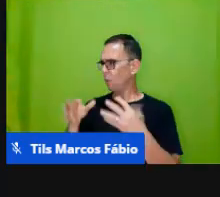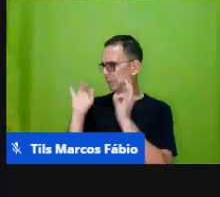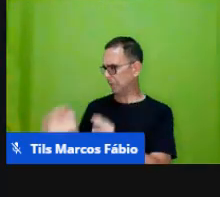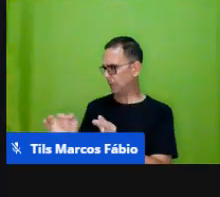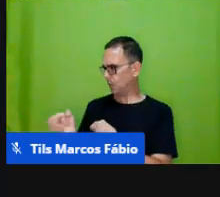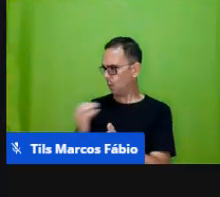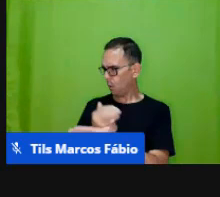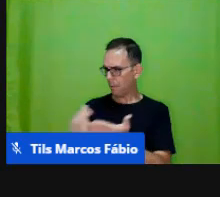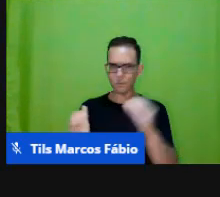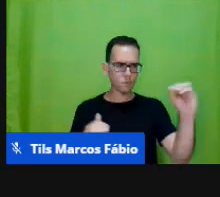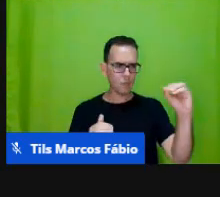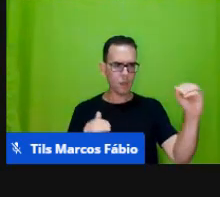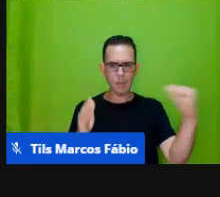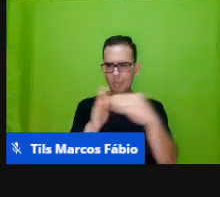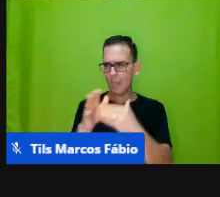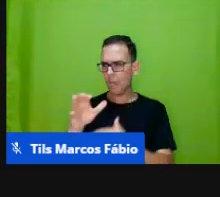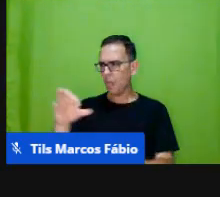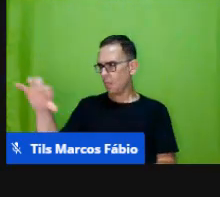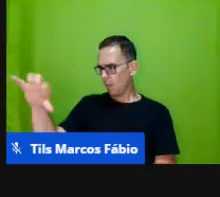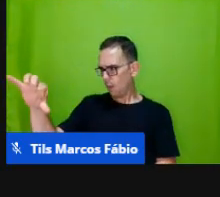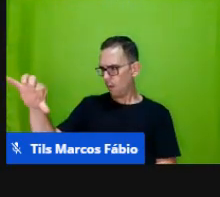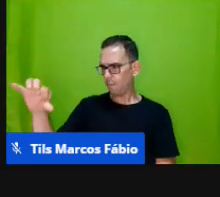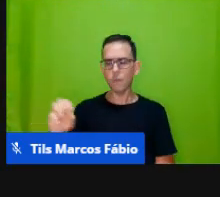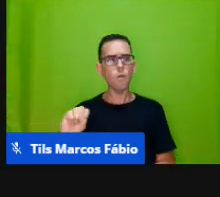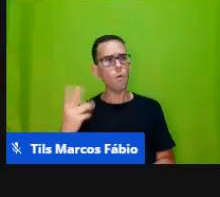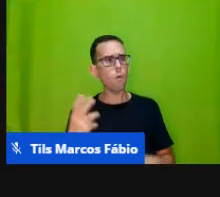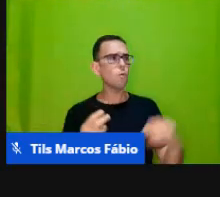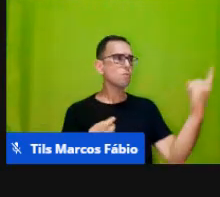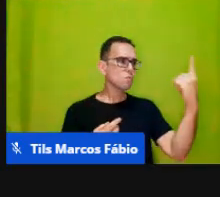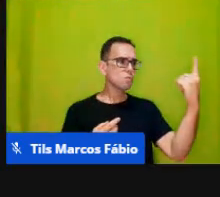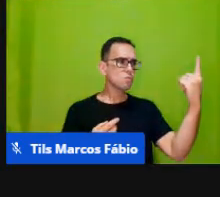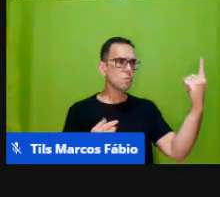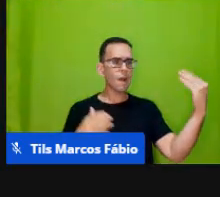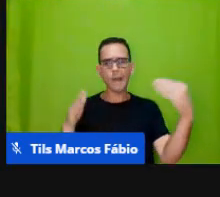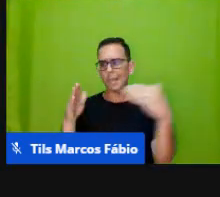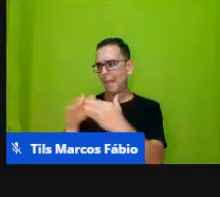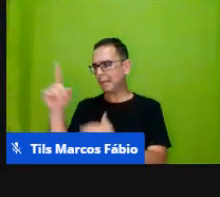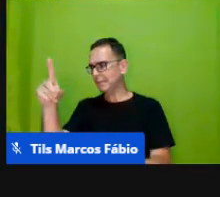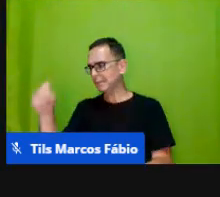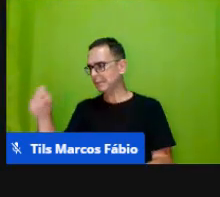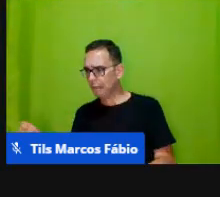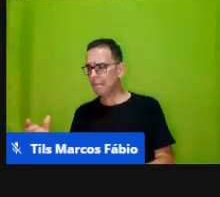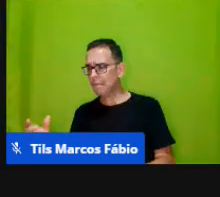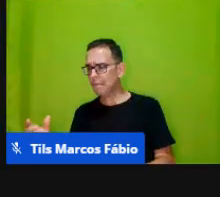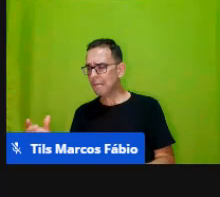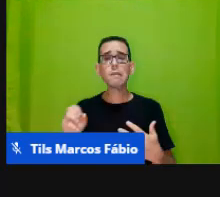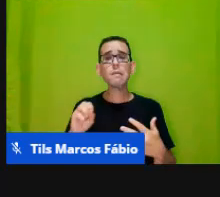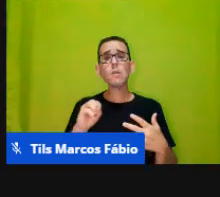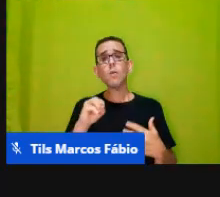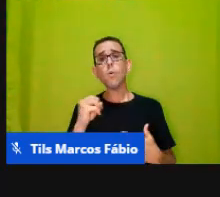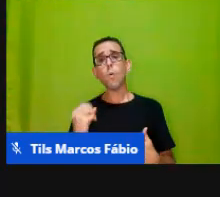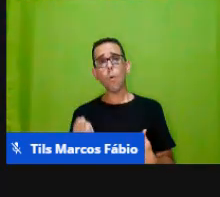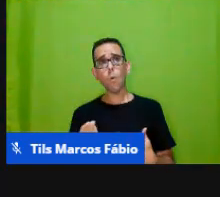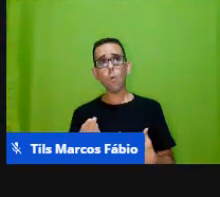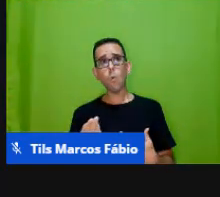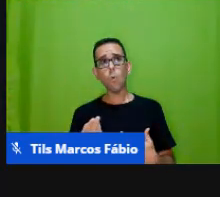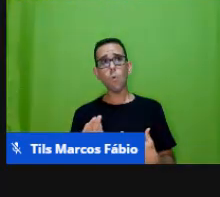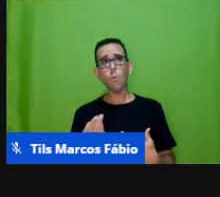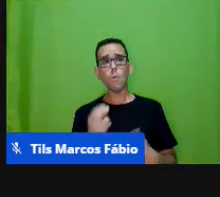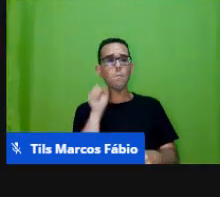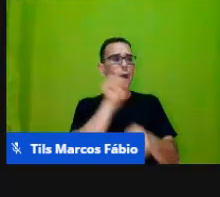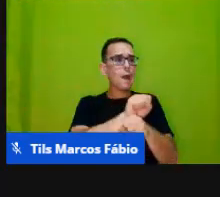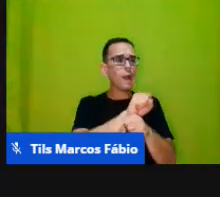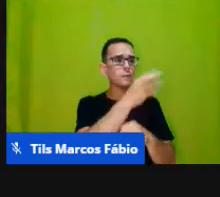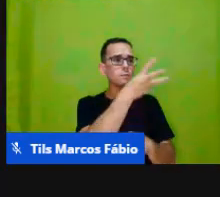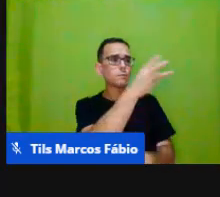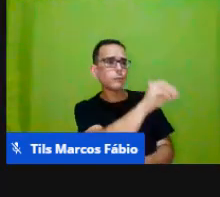zero e ir até o número noventa nove ou começar do um e ir até o número cem ou parar pelo número trinta pelo